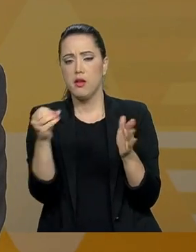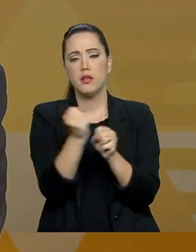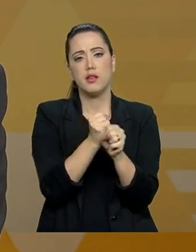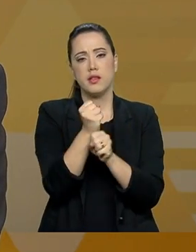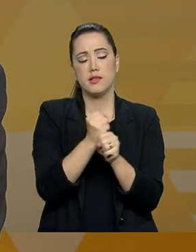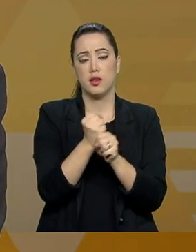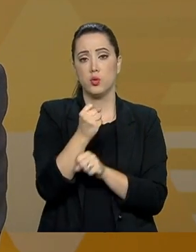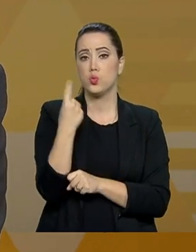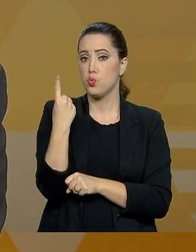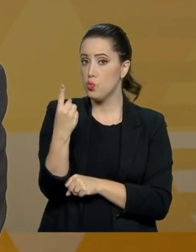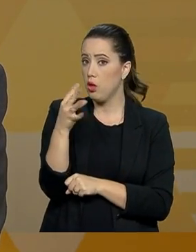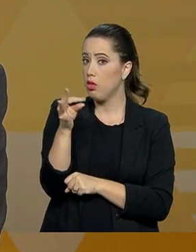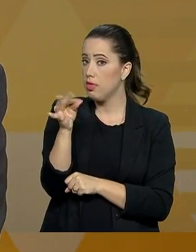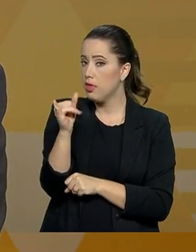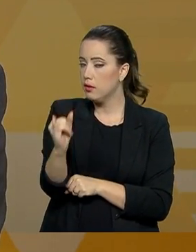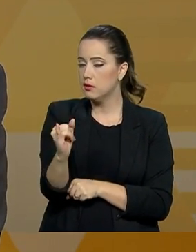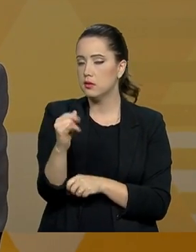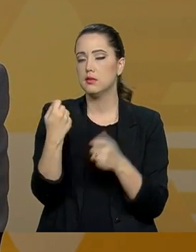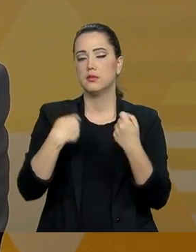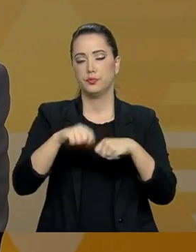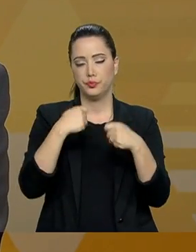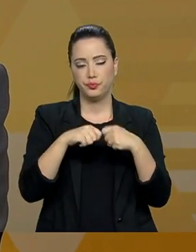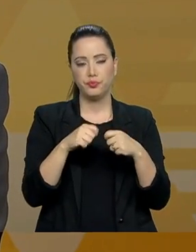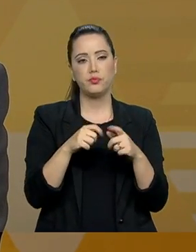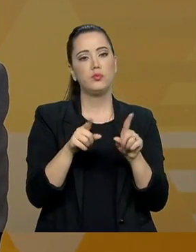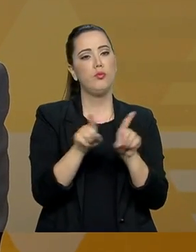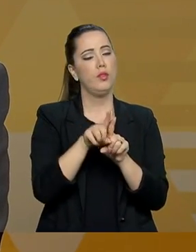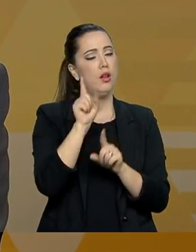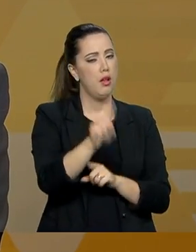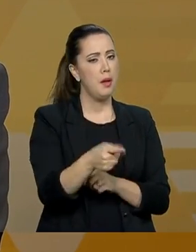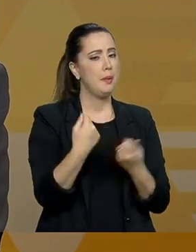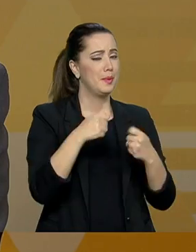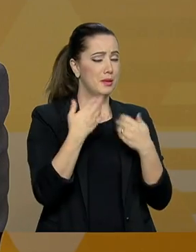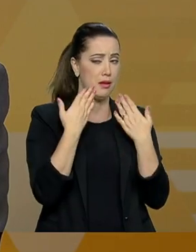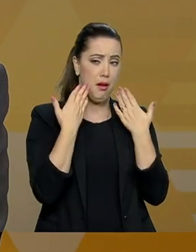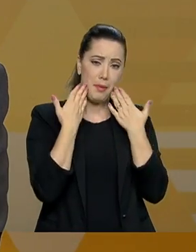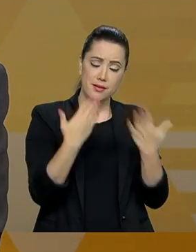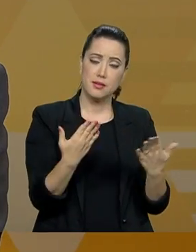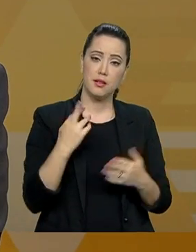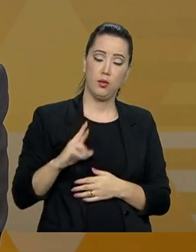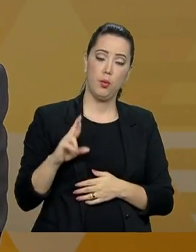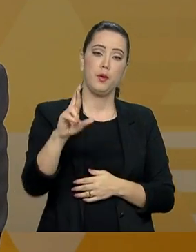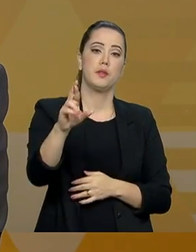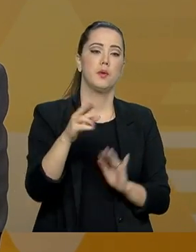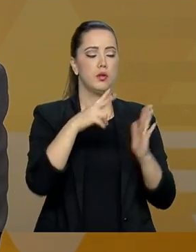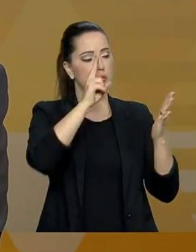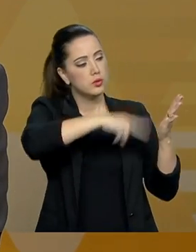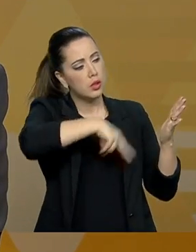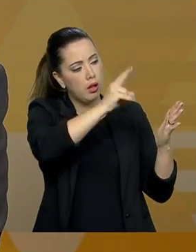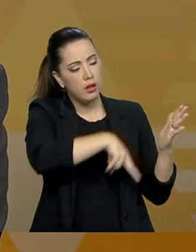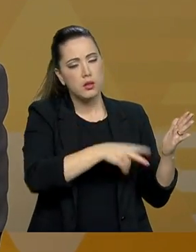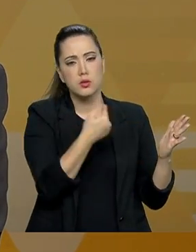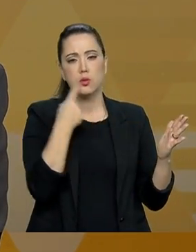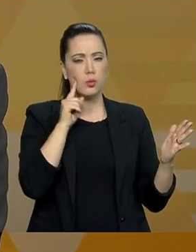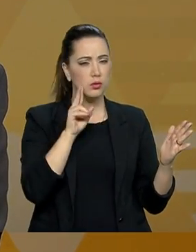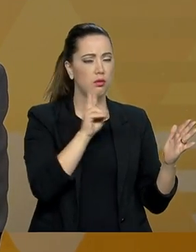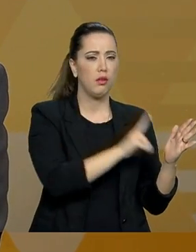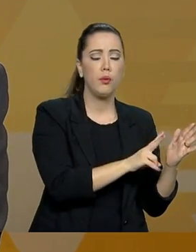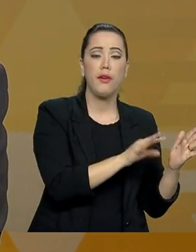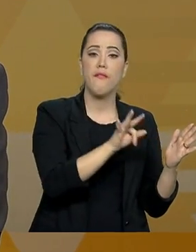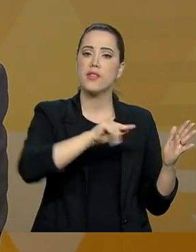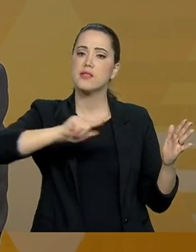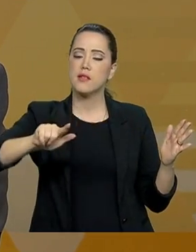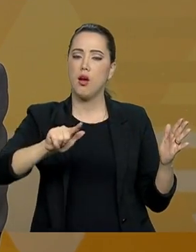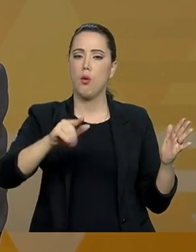ter responsabilidade em apresentar um texto em que você tenha o que eu chamo de envergadura fiscal